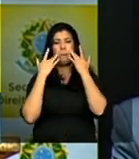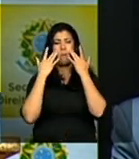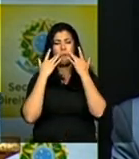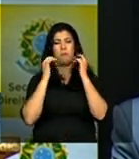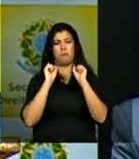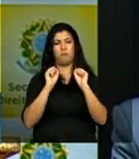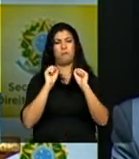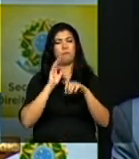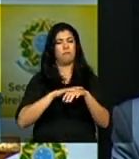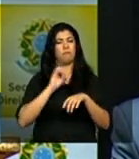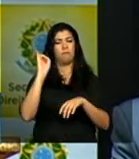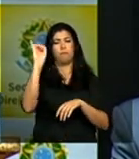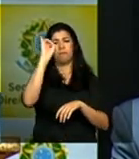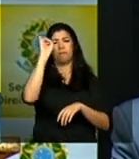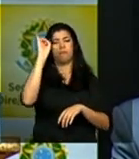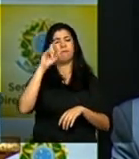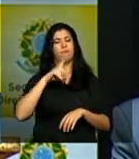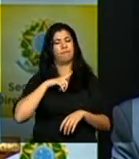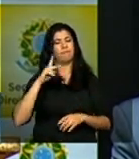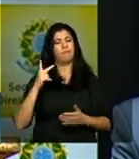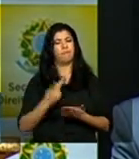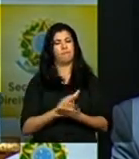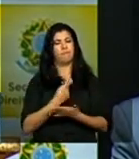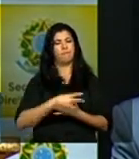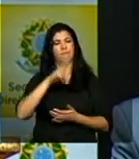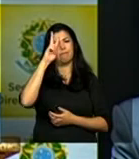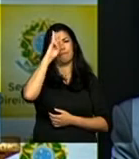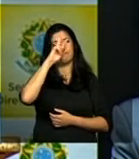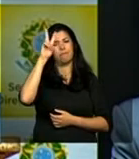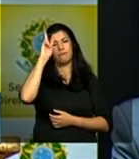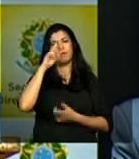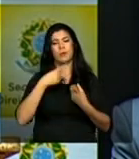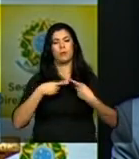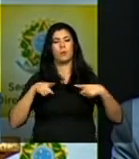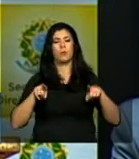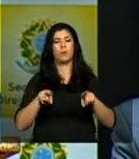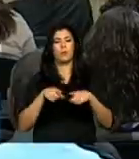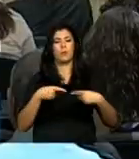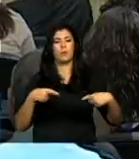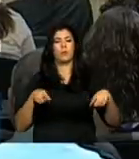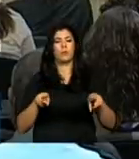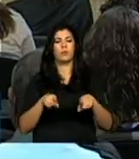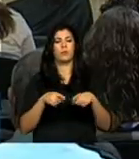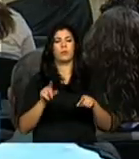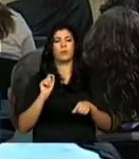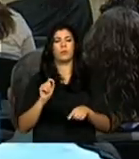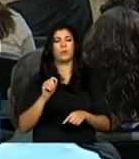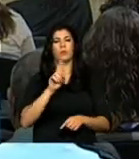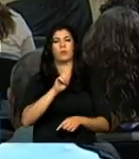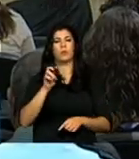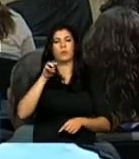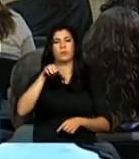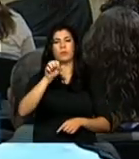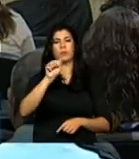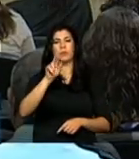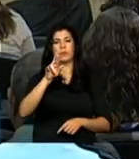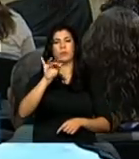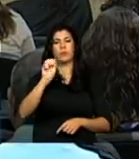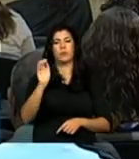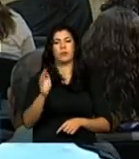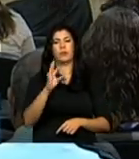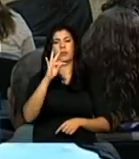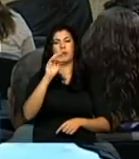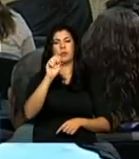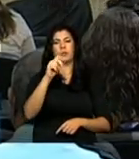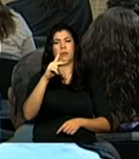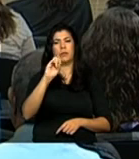eu lembrei de uma música do Maurício Tapajós e